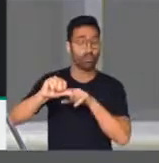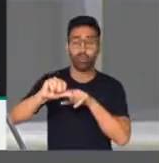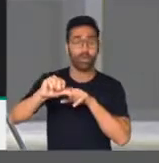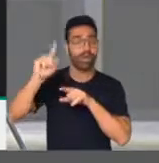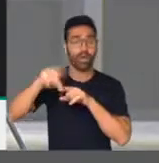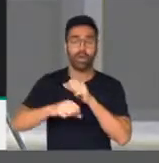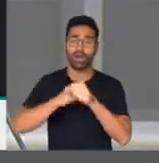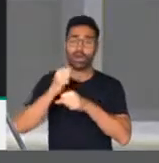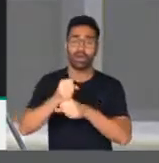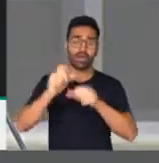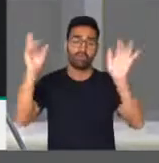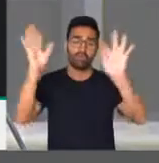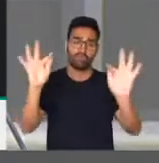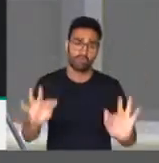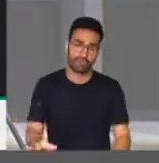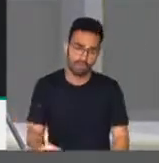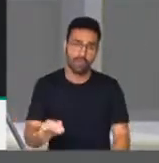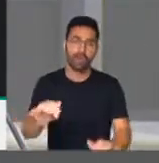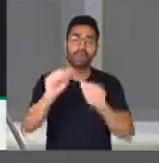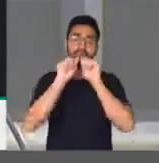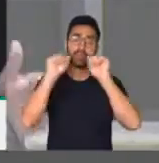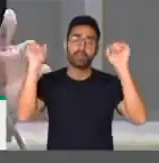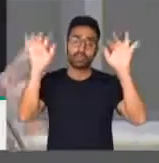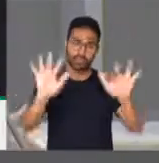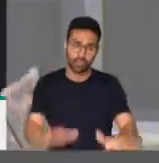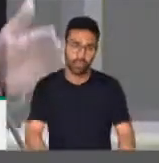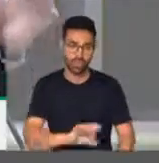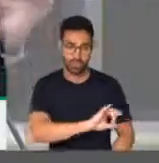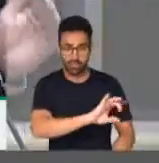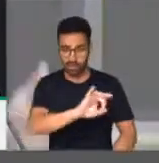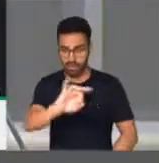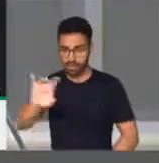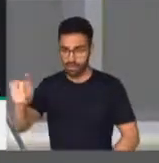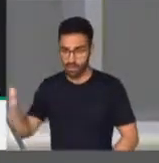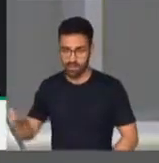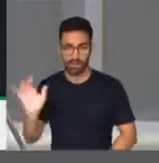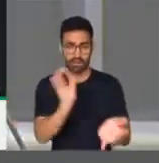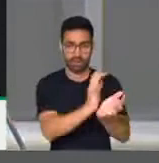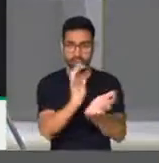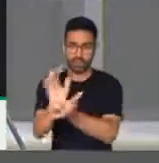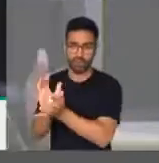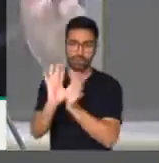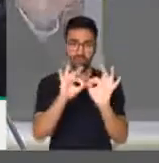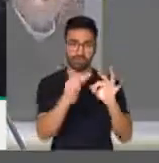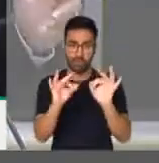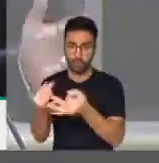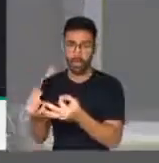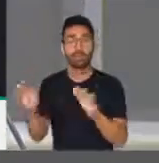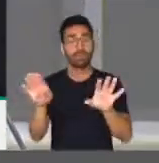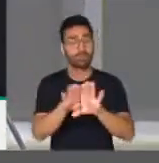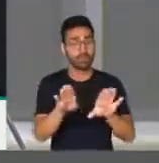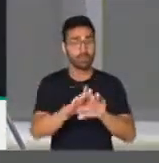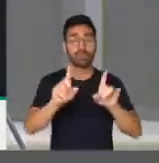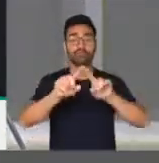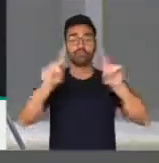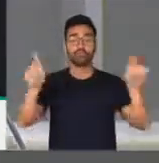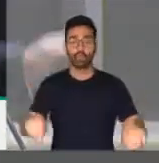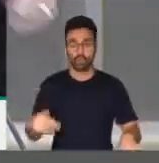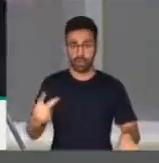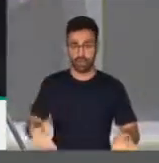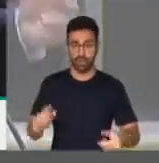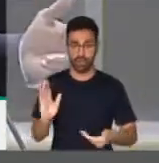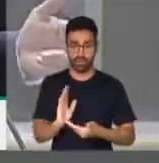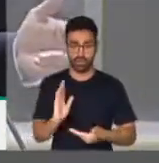muito feliz, muito abençoado para cada um, para as suas respectivas famílias, para os servidores desta Casa,